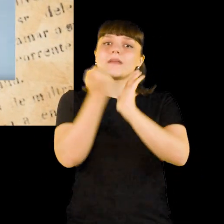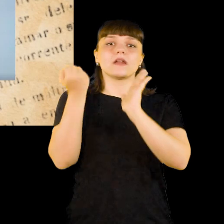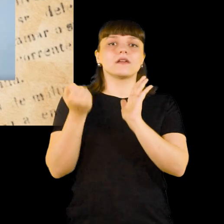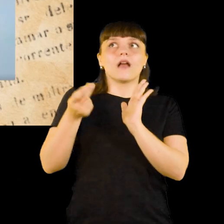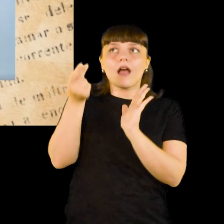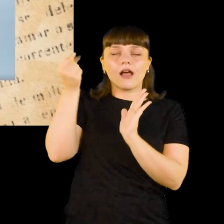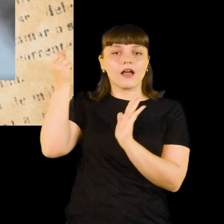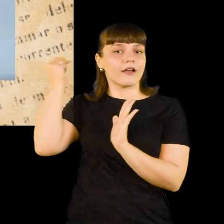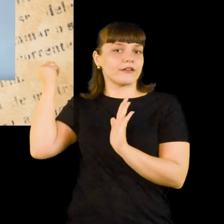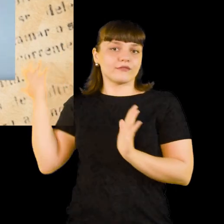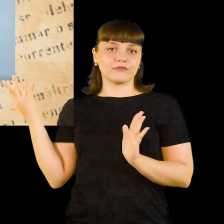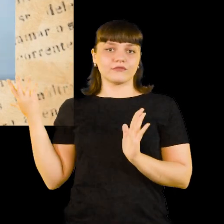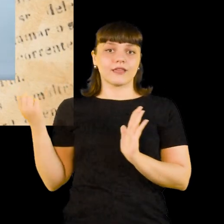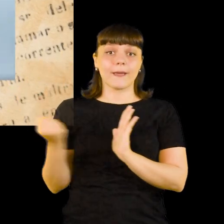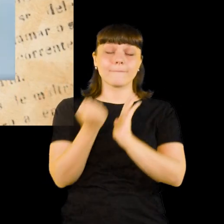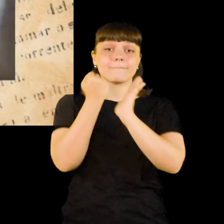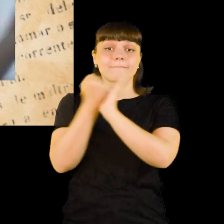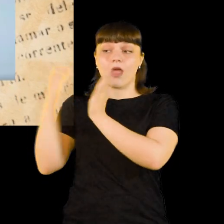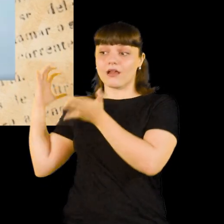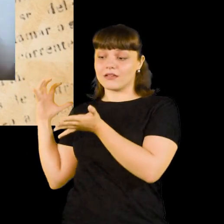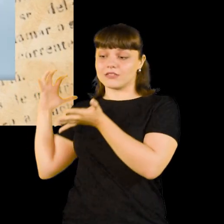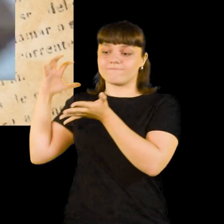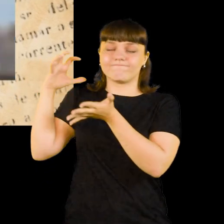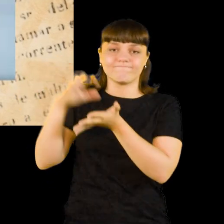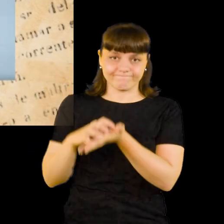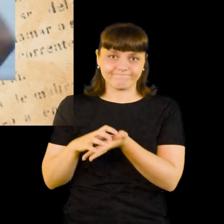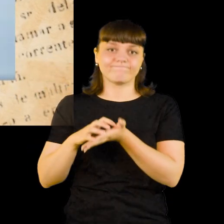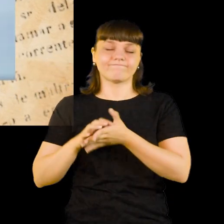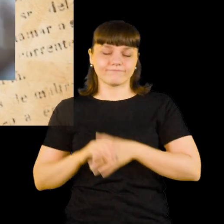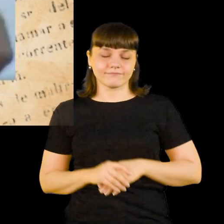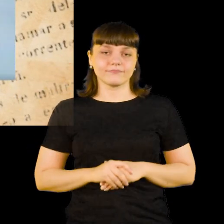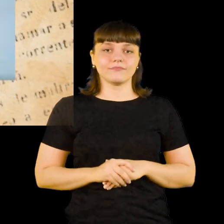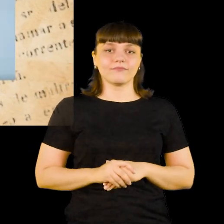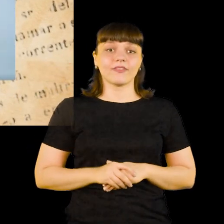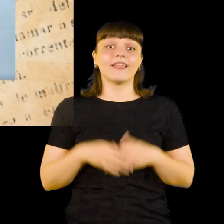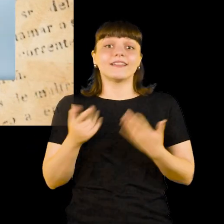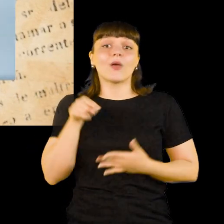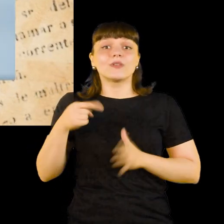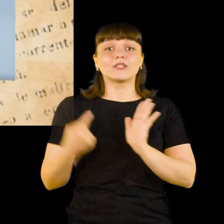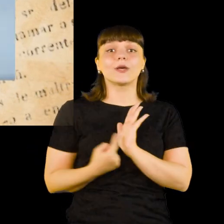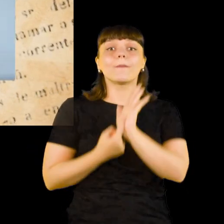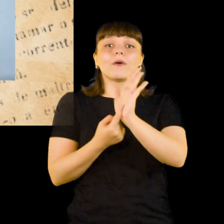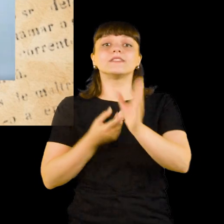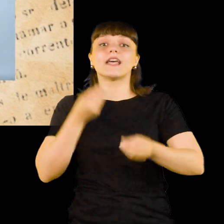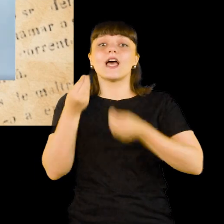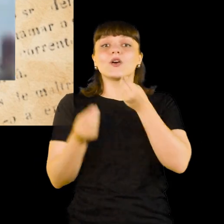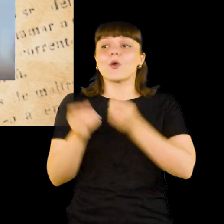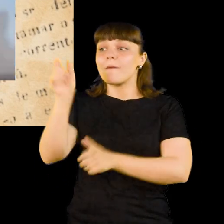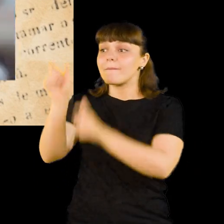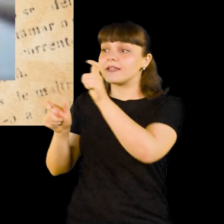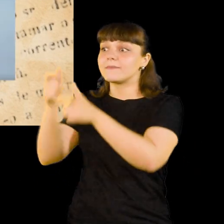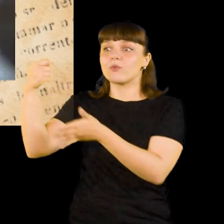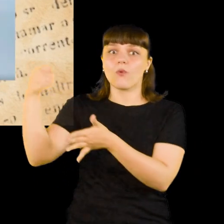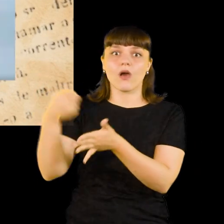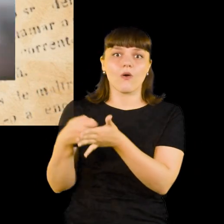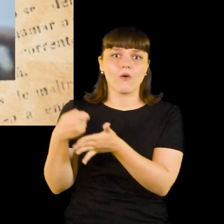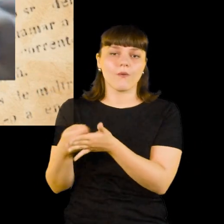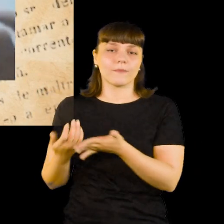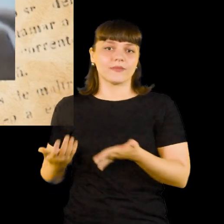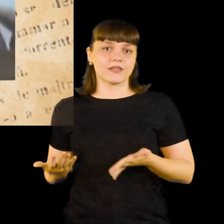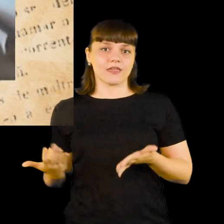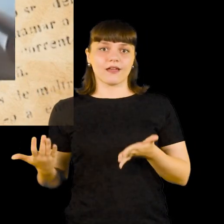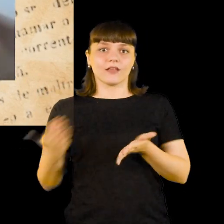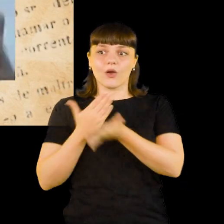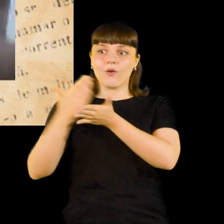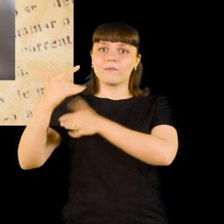a marca, inclusive, que vinha desde ali uma herança colonial, de mostrar de como que eles eram forçados